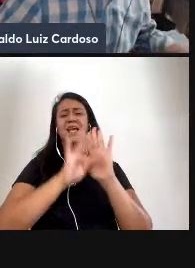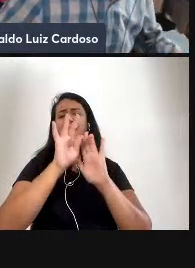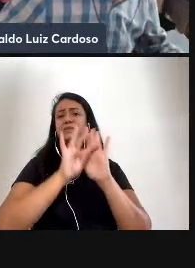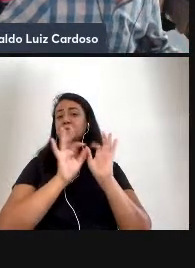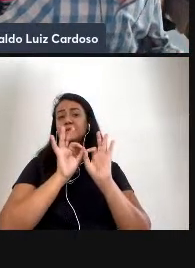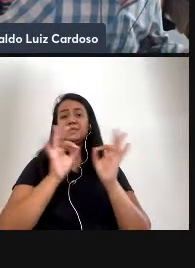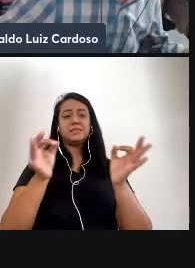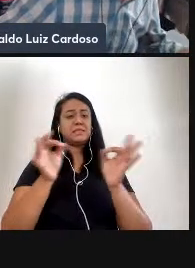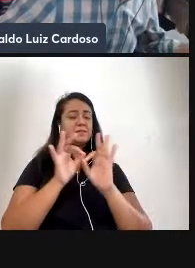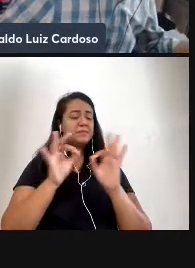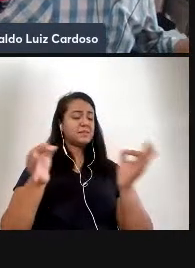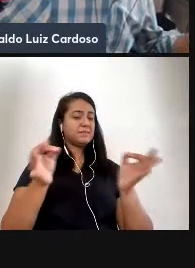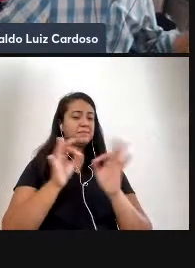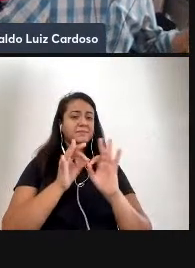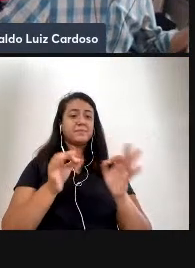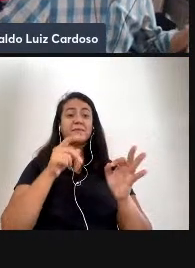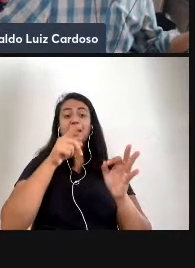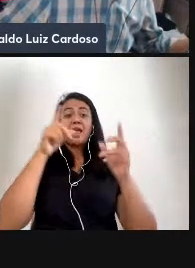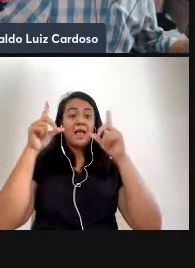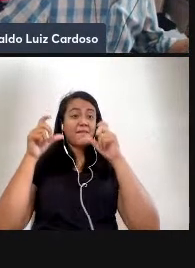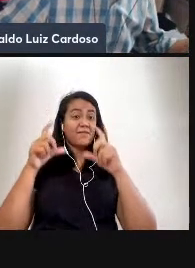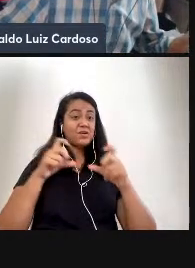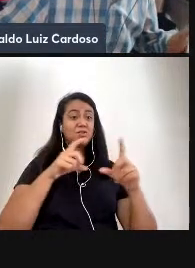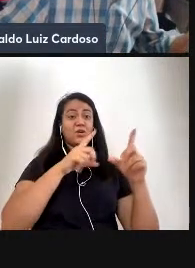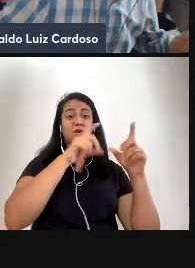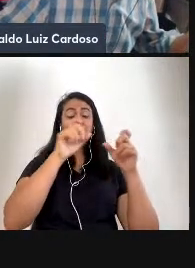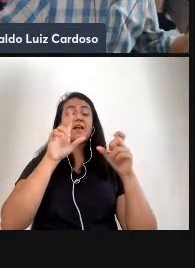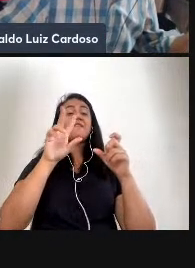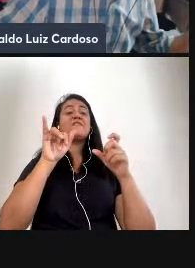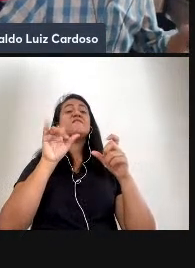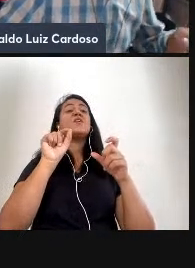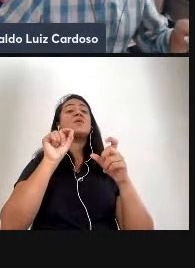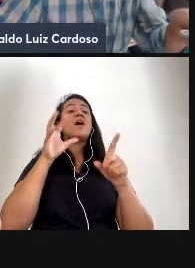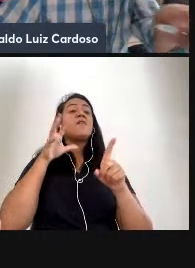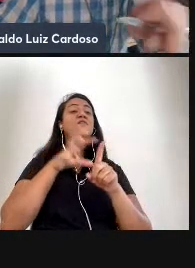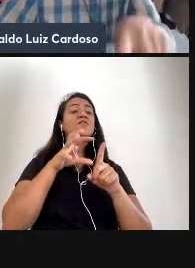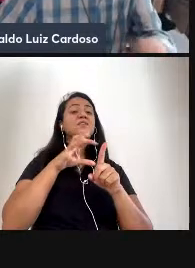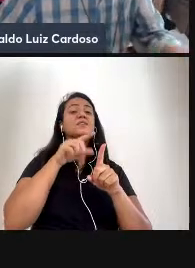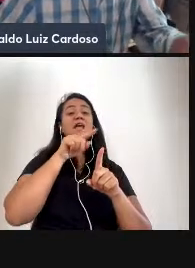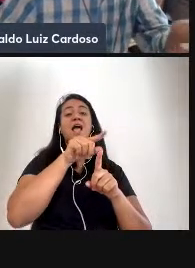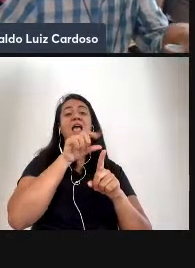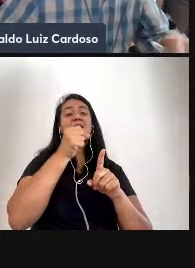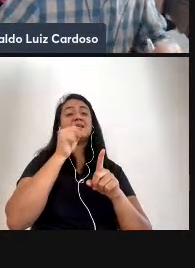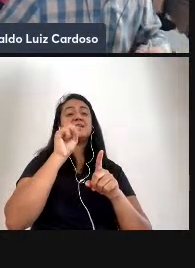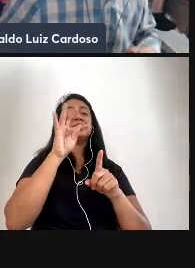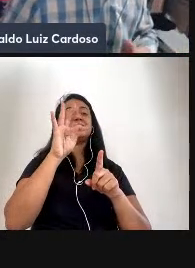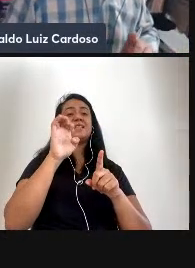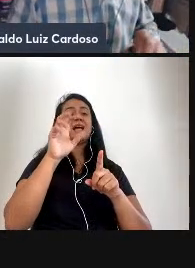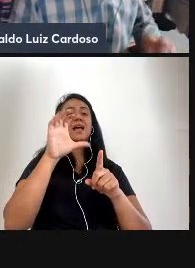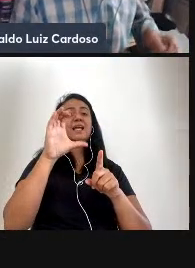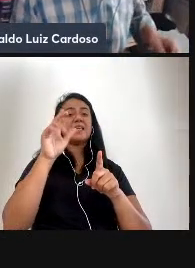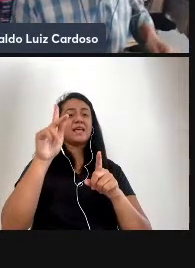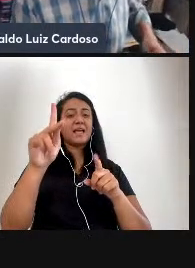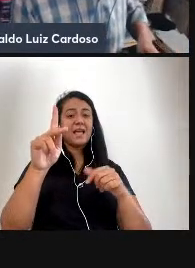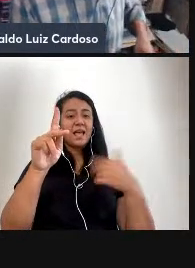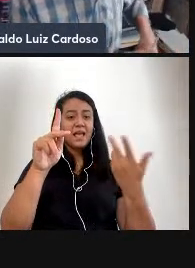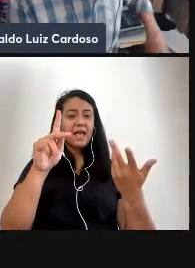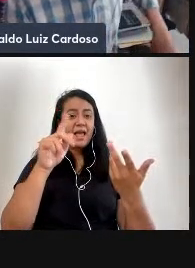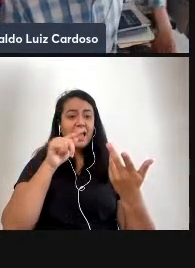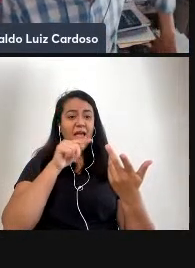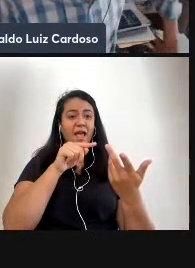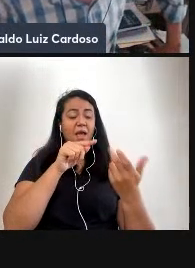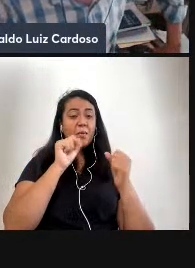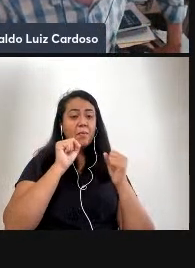são esses fotógrafos que vão inspirar o Steyck né e podemos ver também que essa a